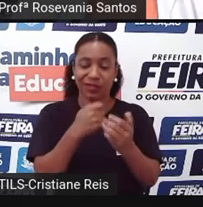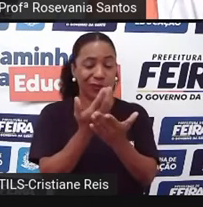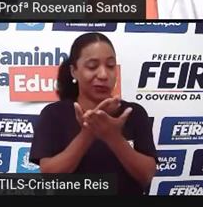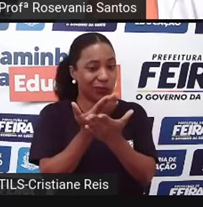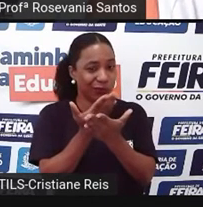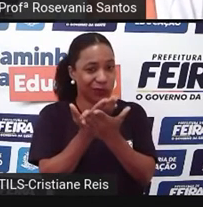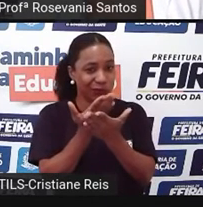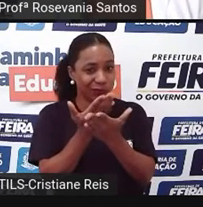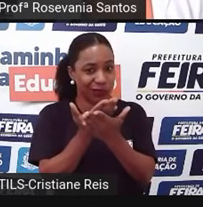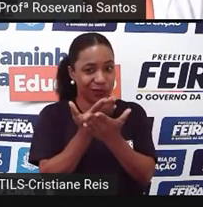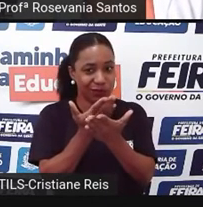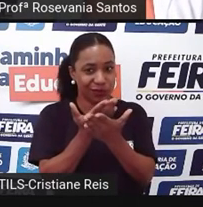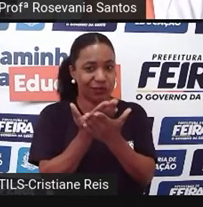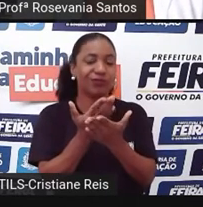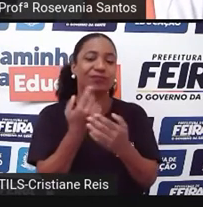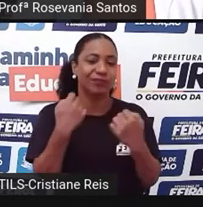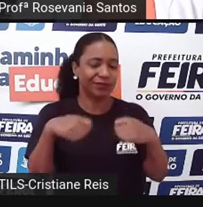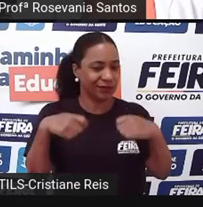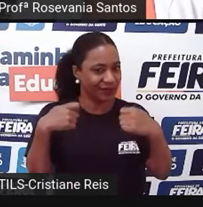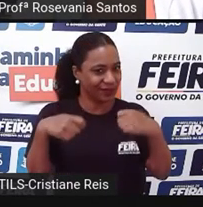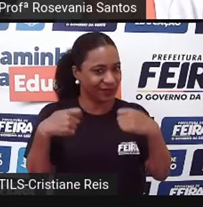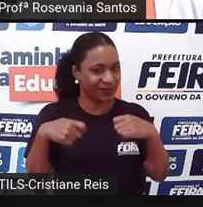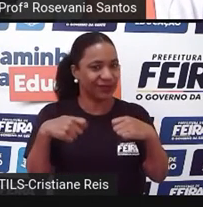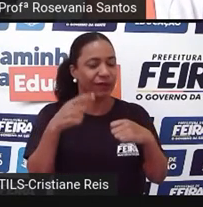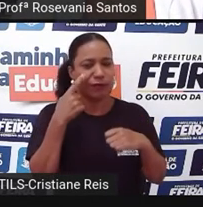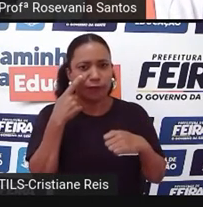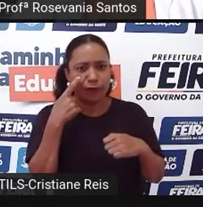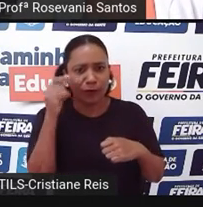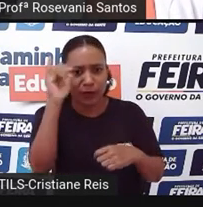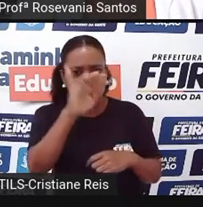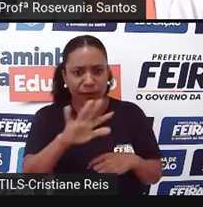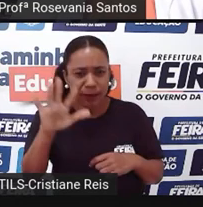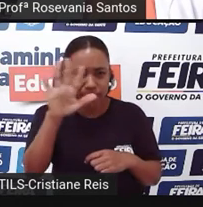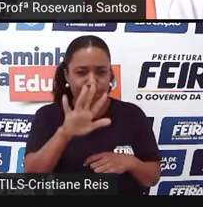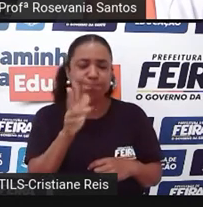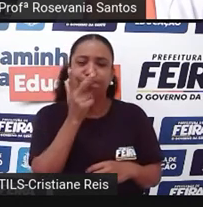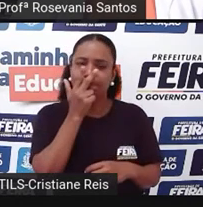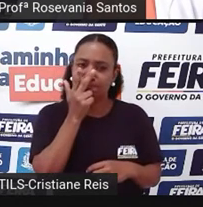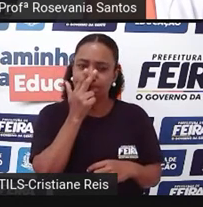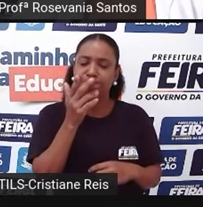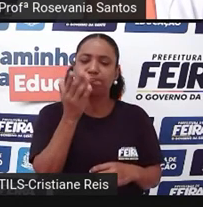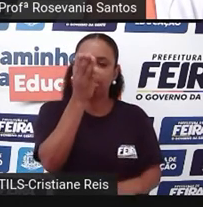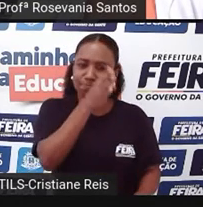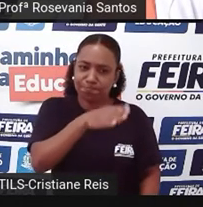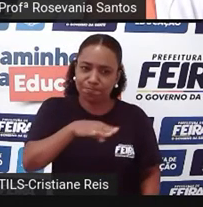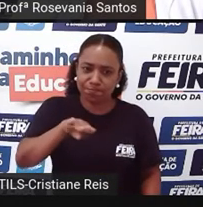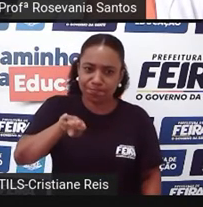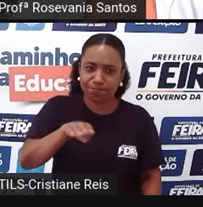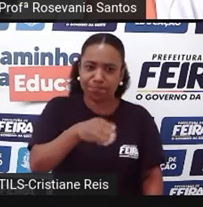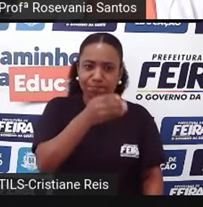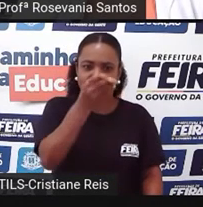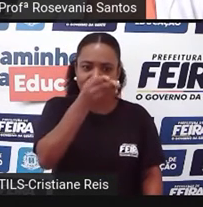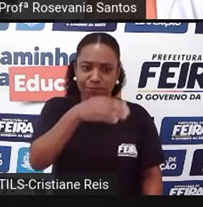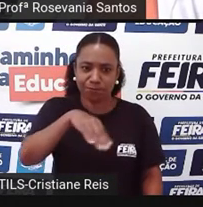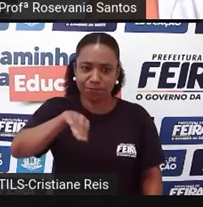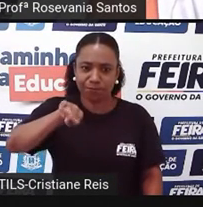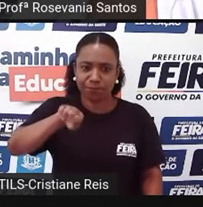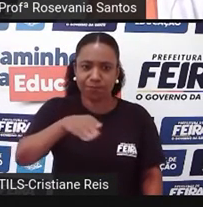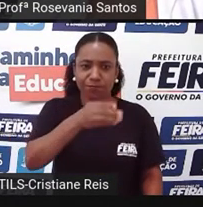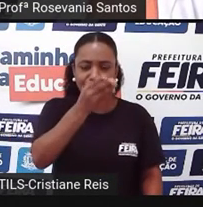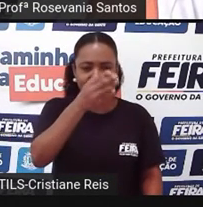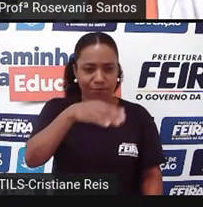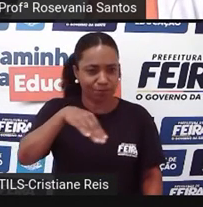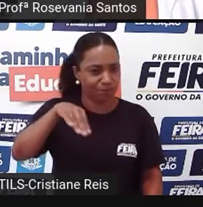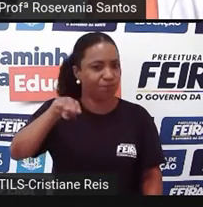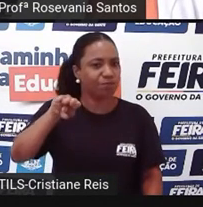como a gente dizer só olhando a imagem. Então, você pode perceber aí, está vendo? Precisava do estudo, né, da altimetria para a gente ter